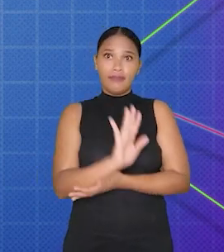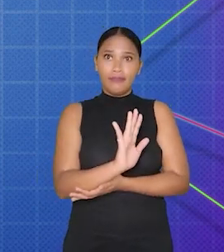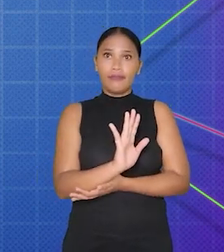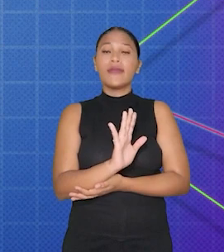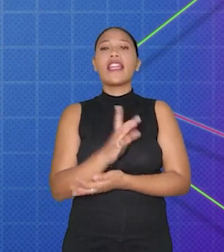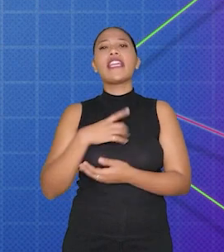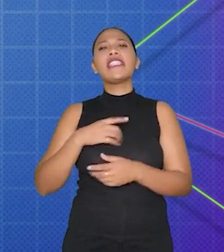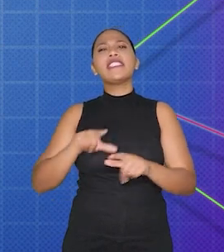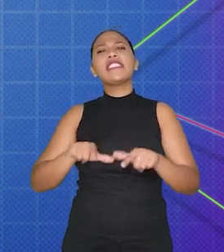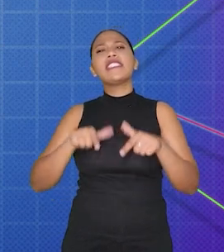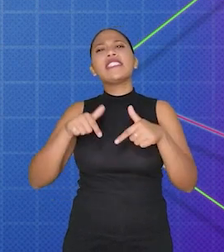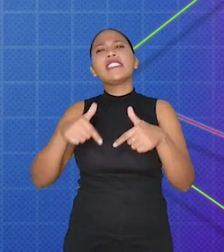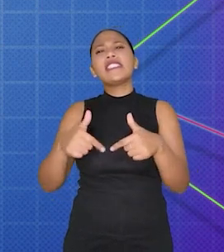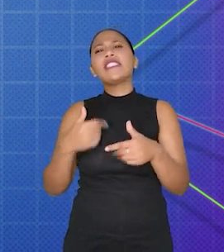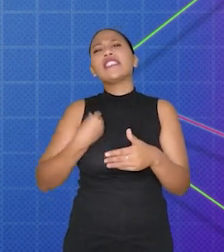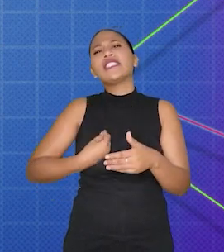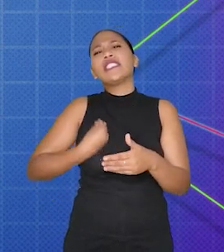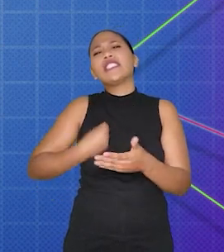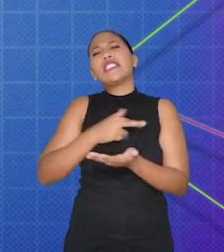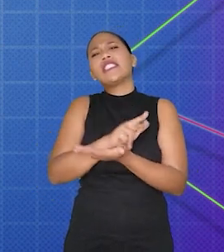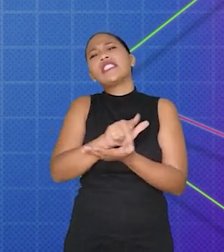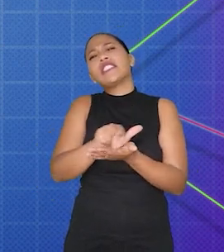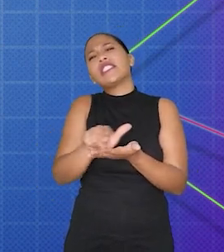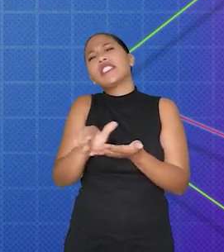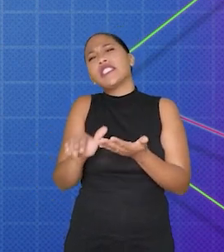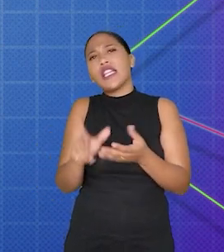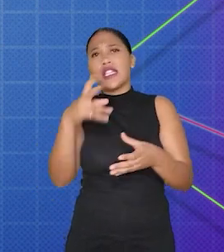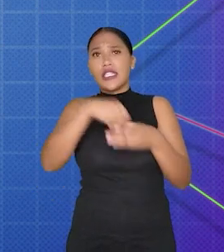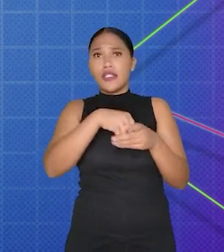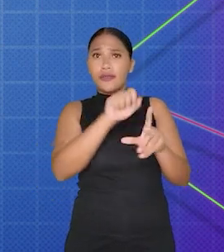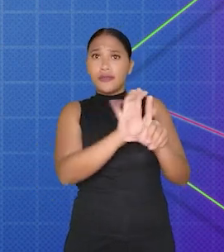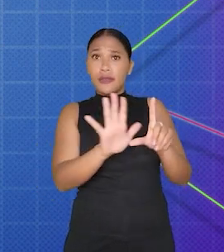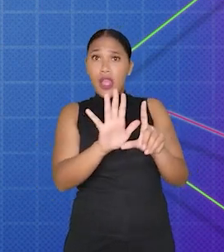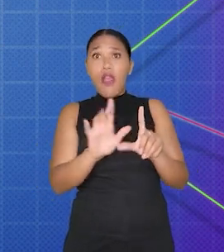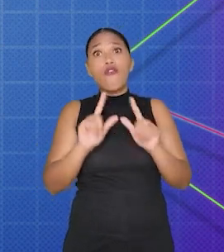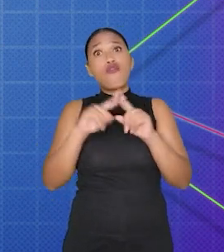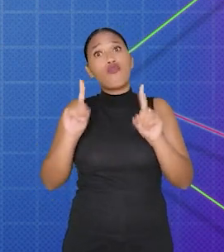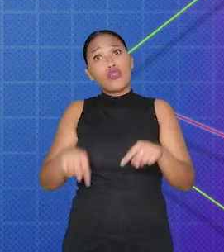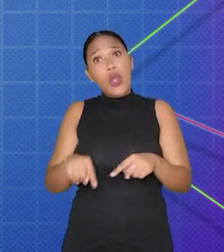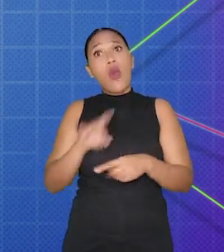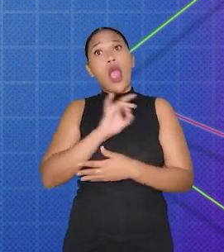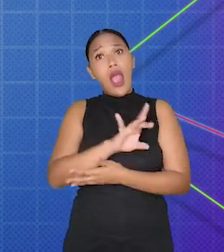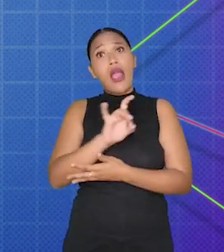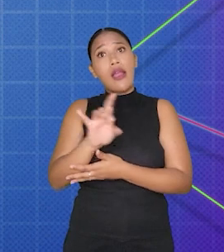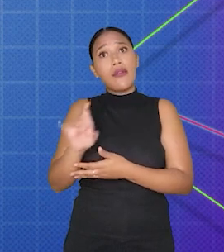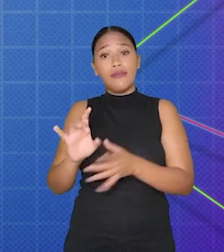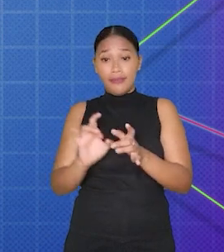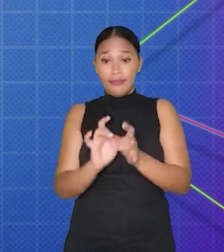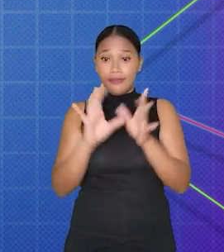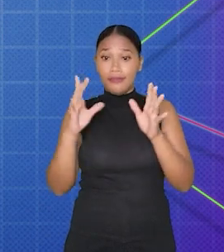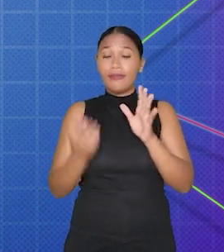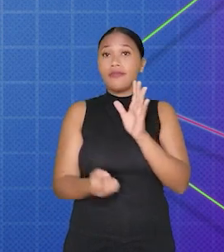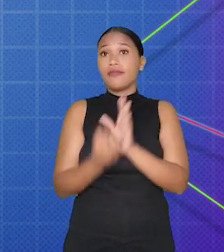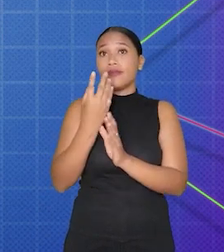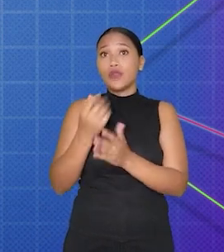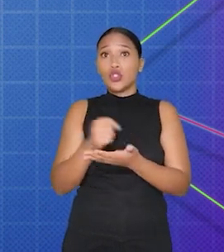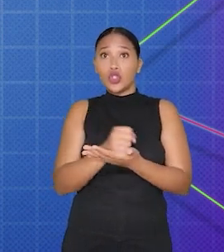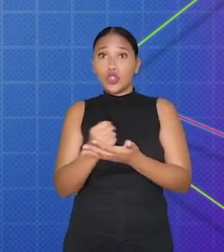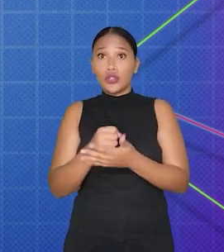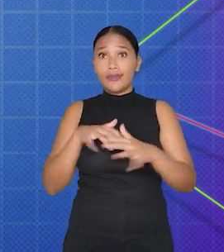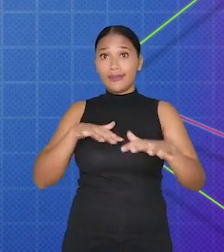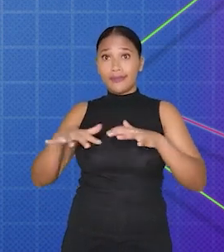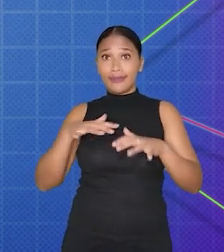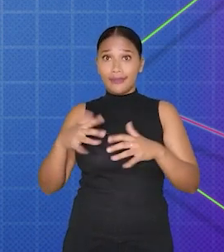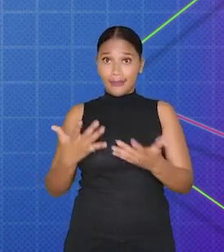Existem vários comportamentos disponíveis no Construct 2, cada um com sua função específica, que permitem a criação de jogos